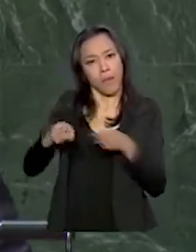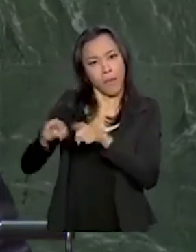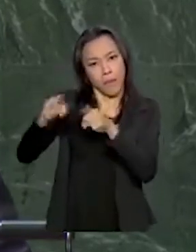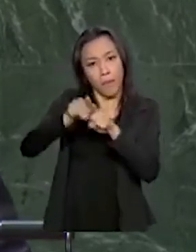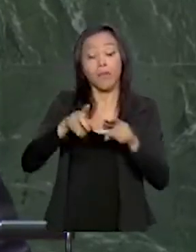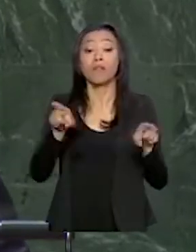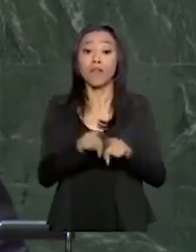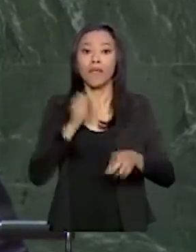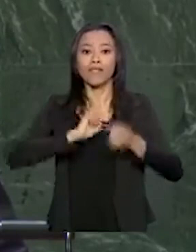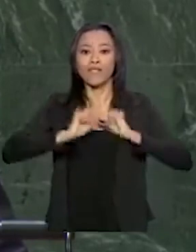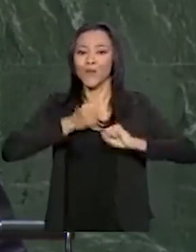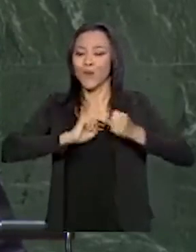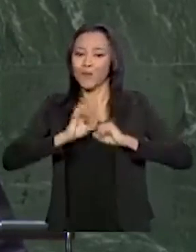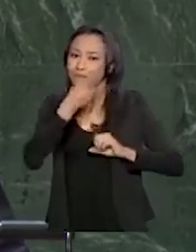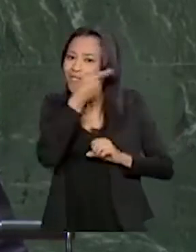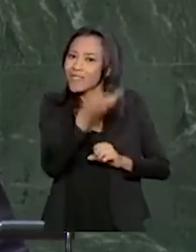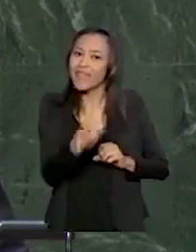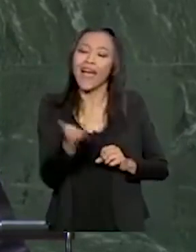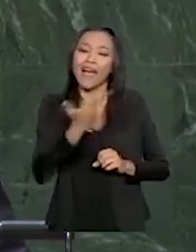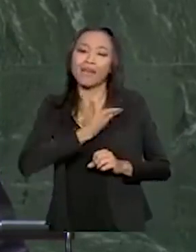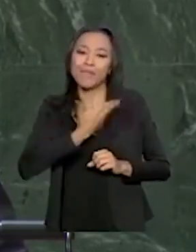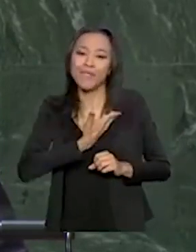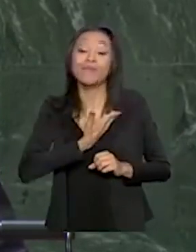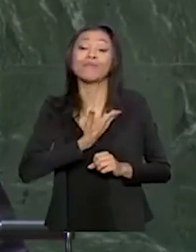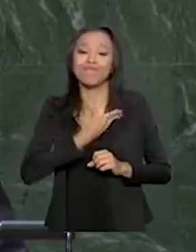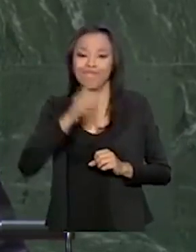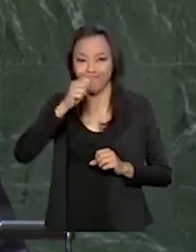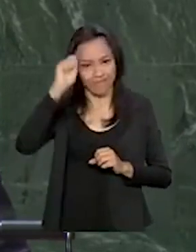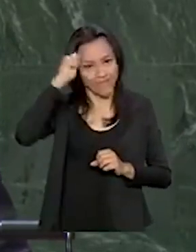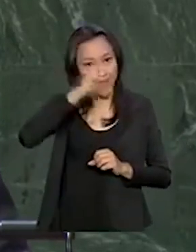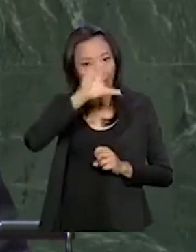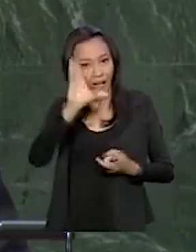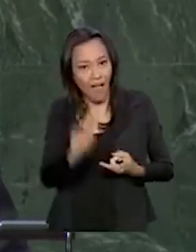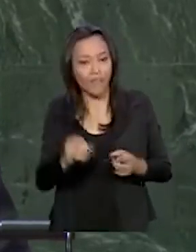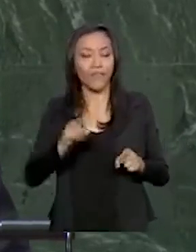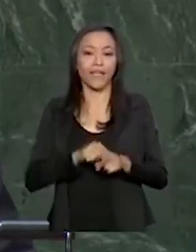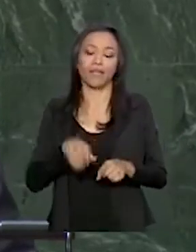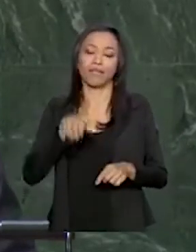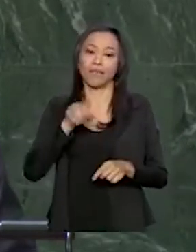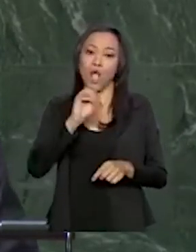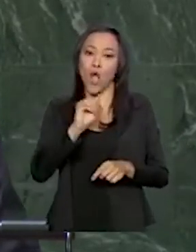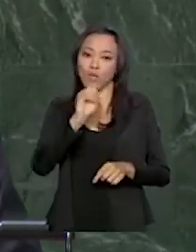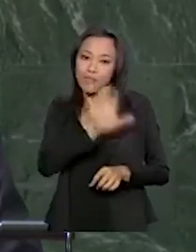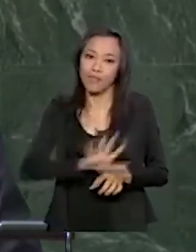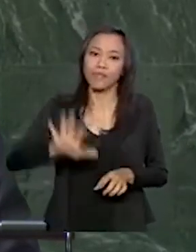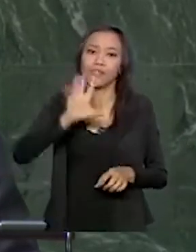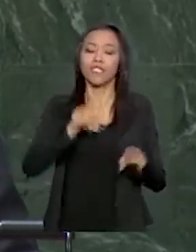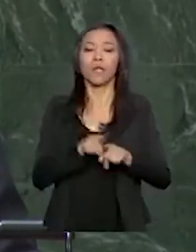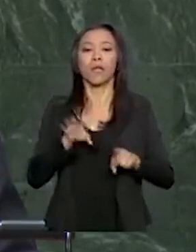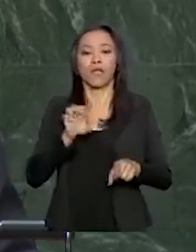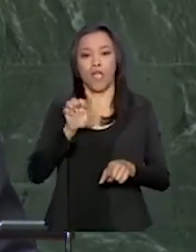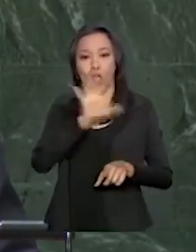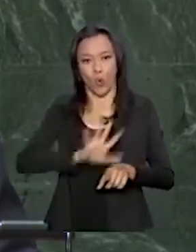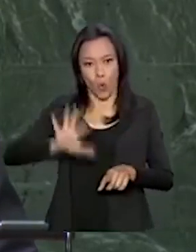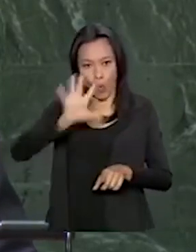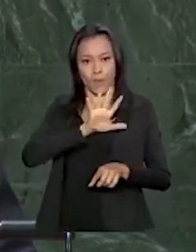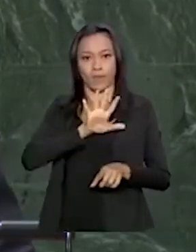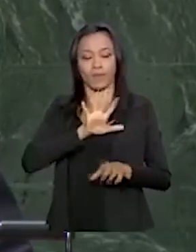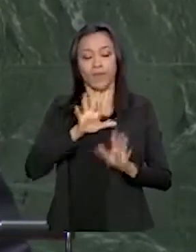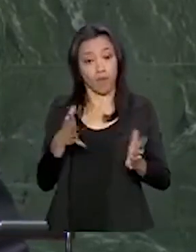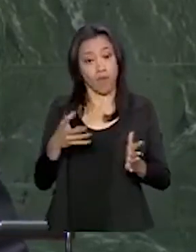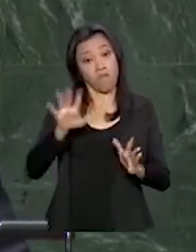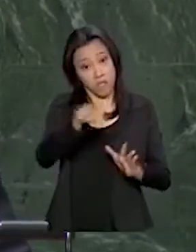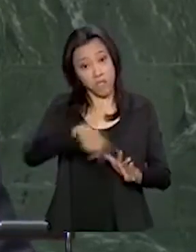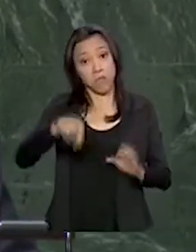visitar nossos parceiros e amigos na África, na Oceania e na Europa. Como os senhores